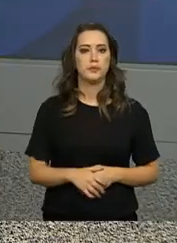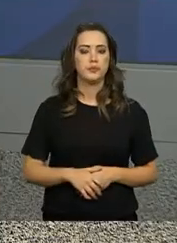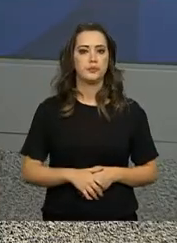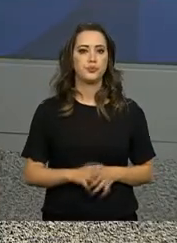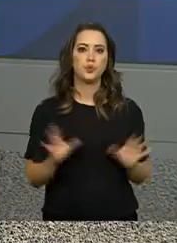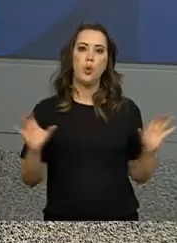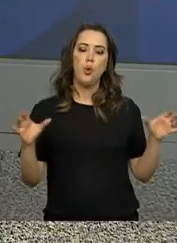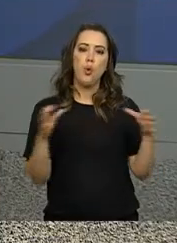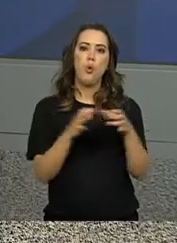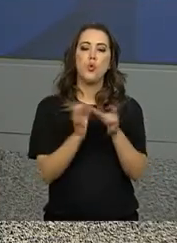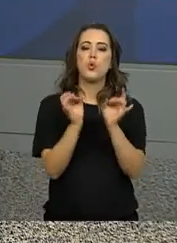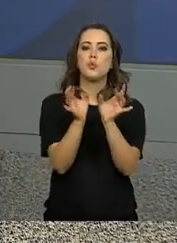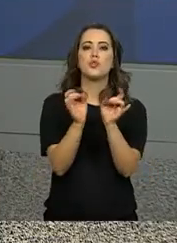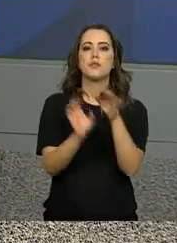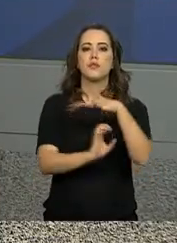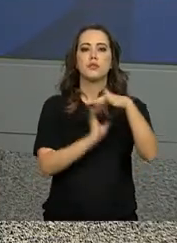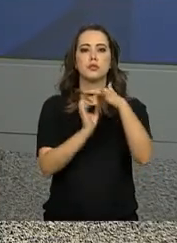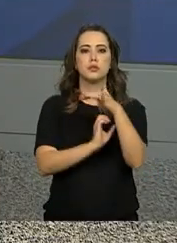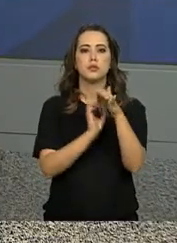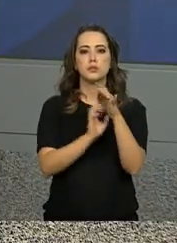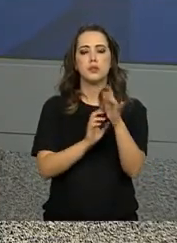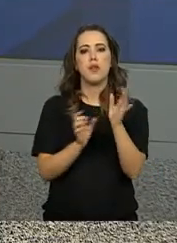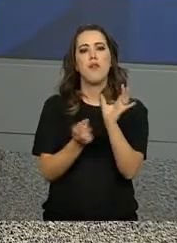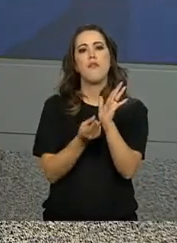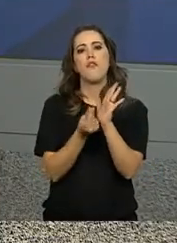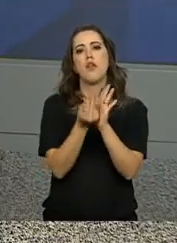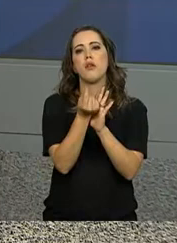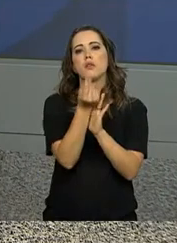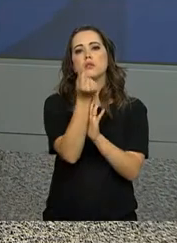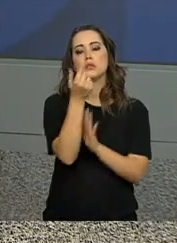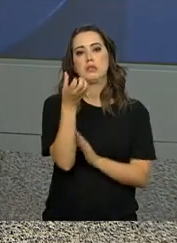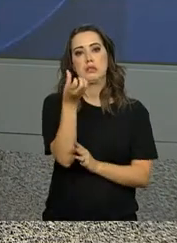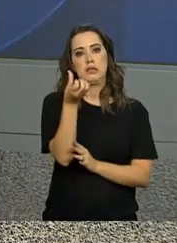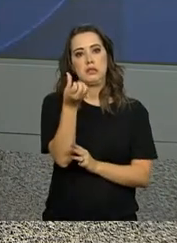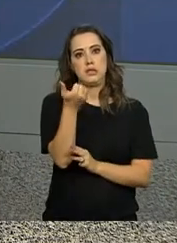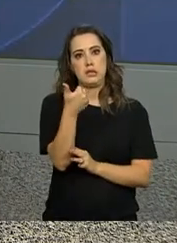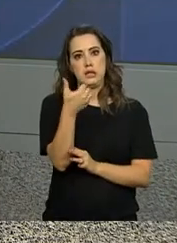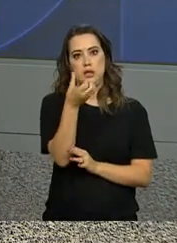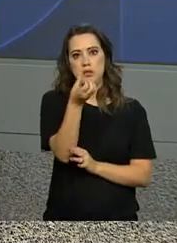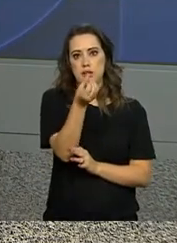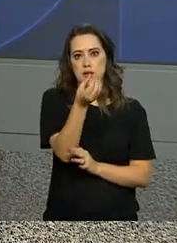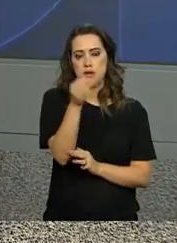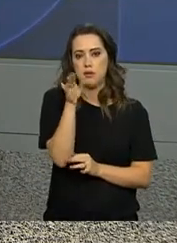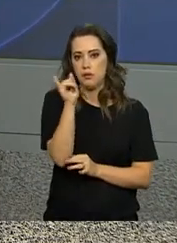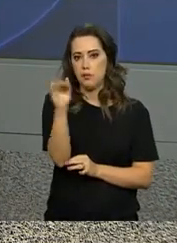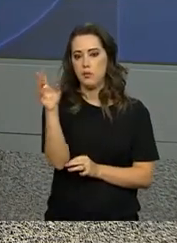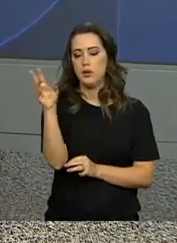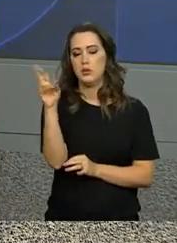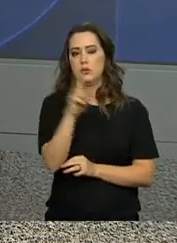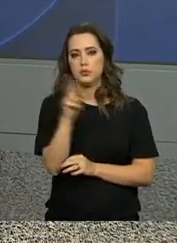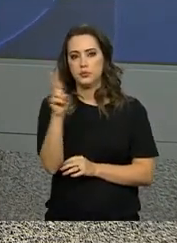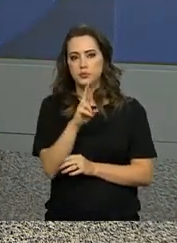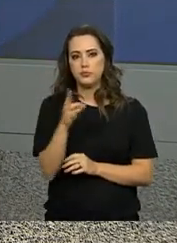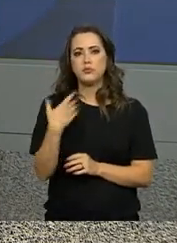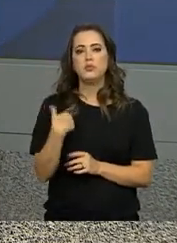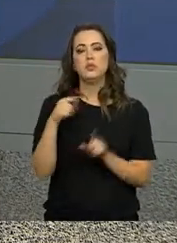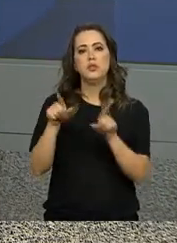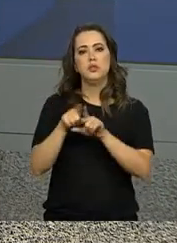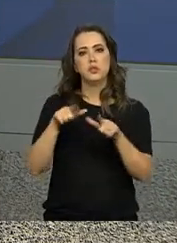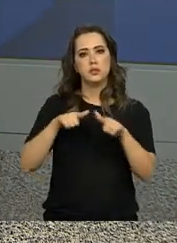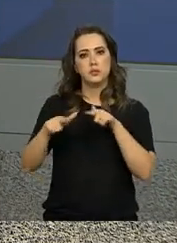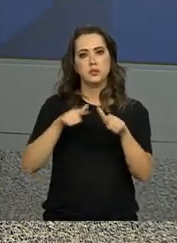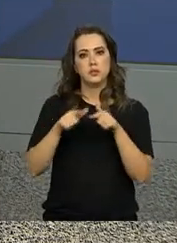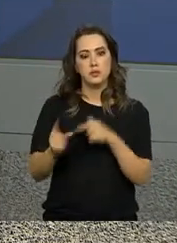franquia registra um faturamento anual na casa de 160 bilhões de reais e emprega diretamente mais de 1 milhão e 200